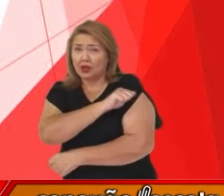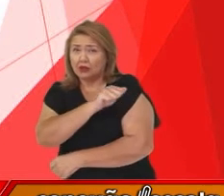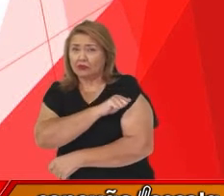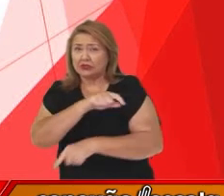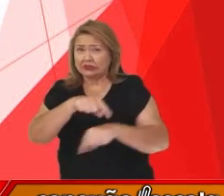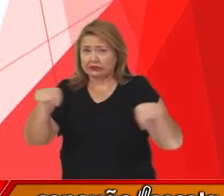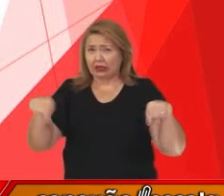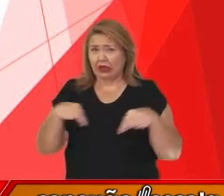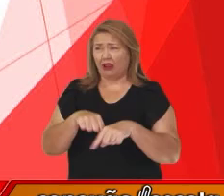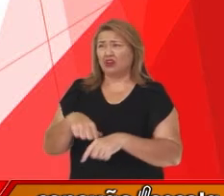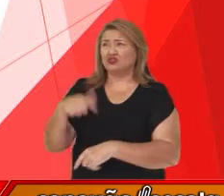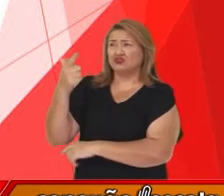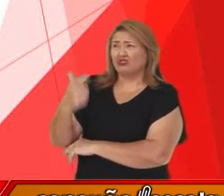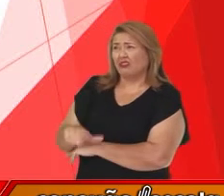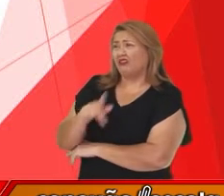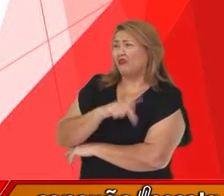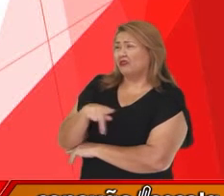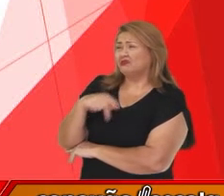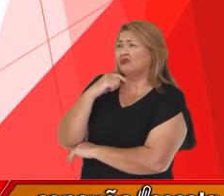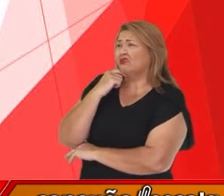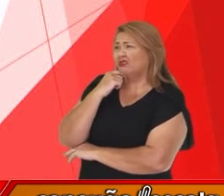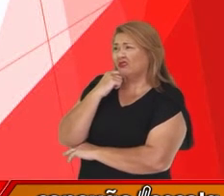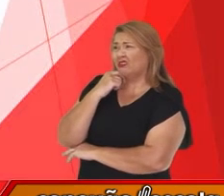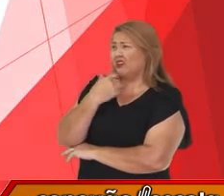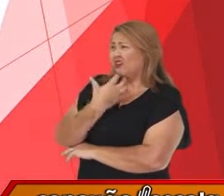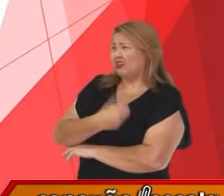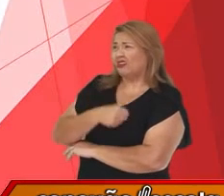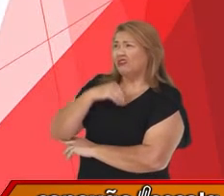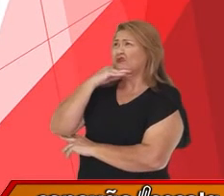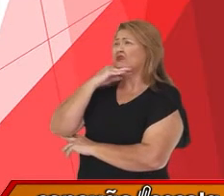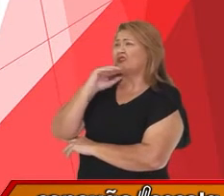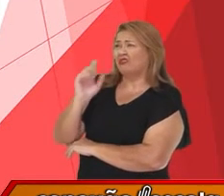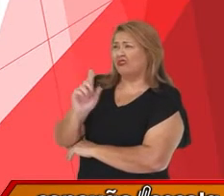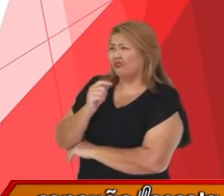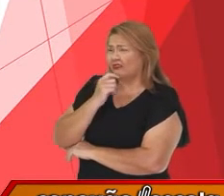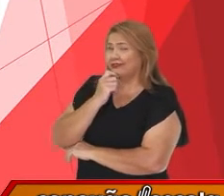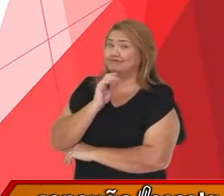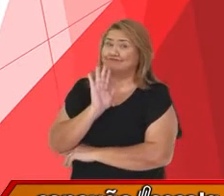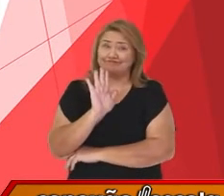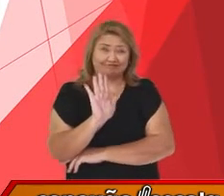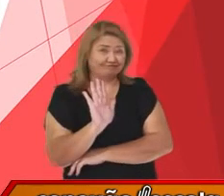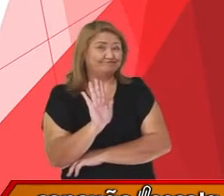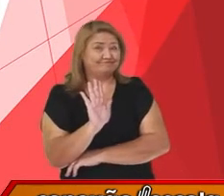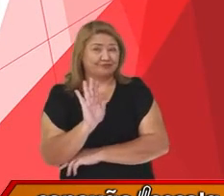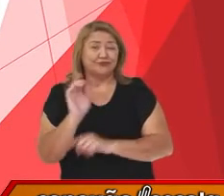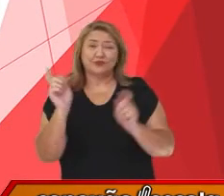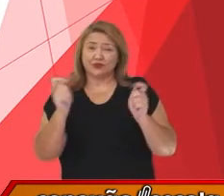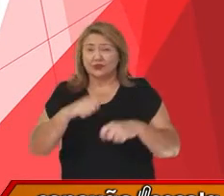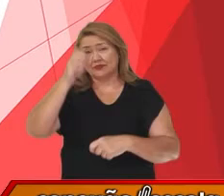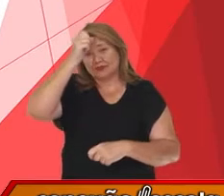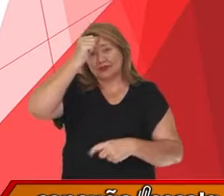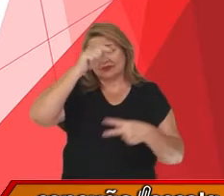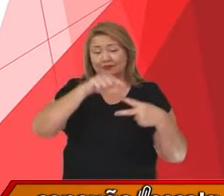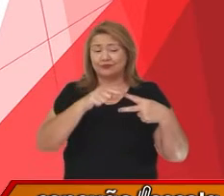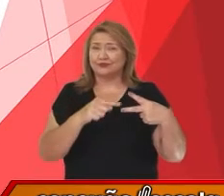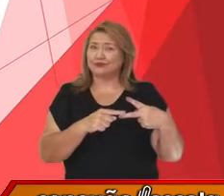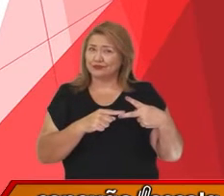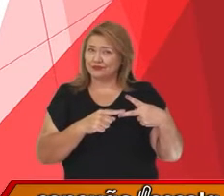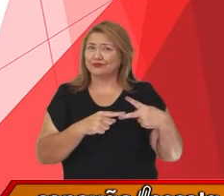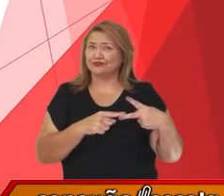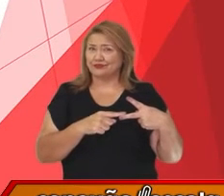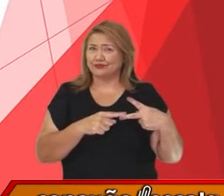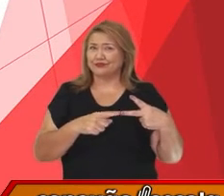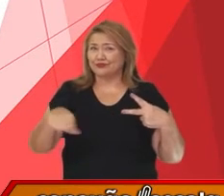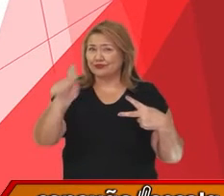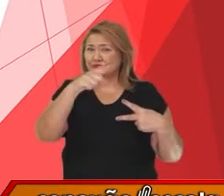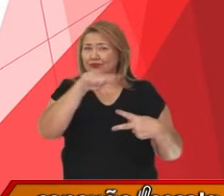comentam, de novo, professor, você não cansa disso, não? Nós podemos aprender duas coisas com essas